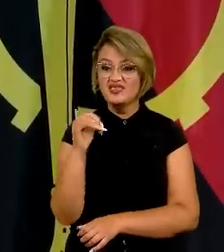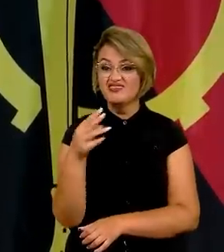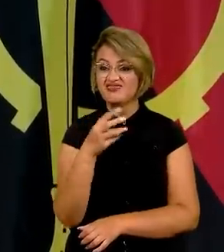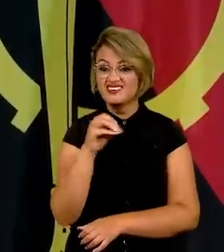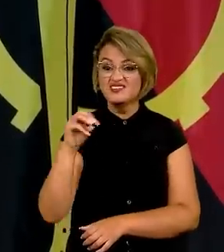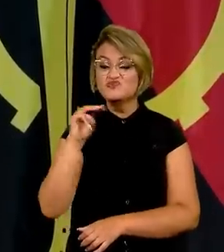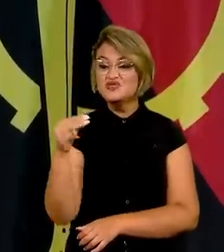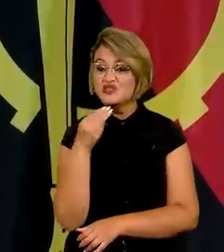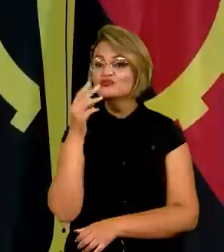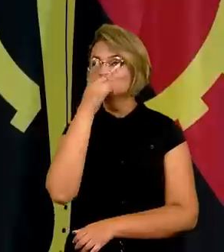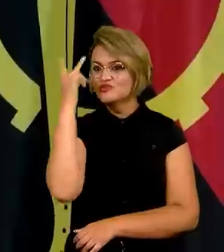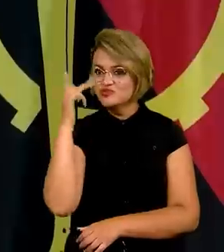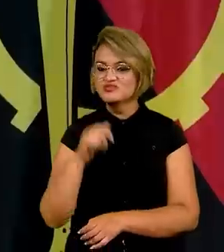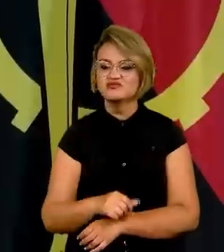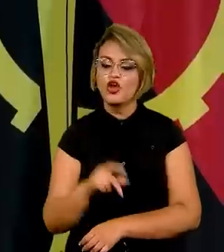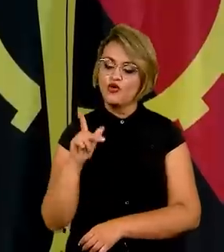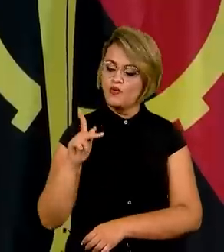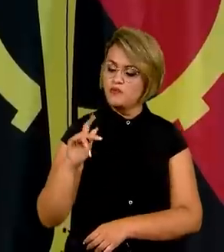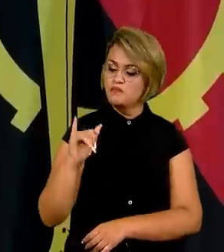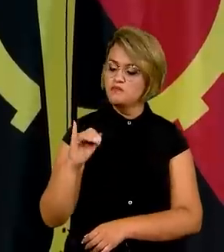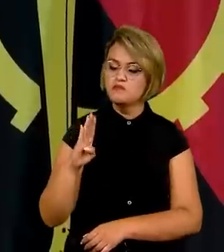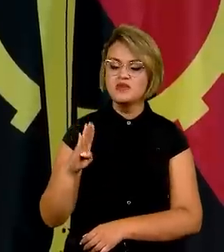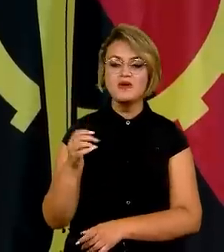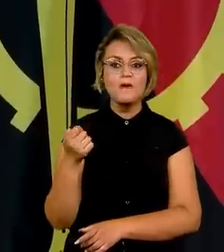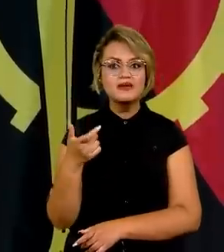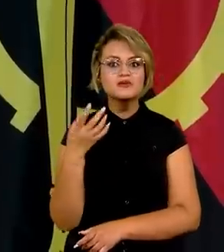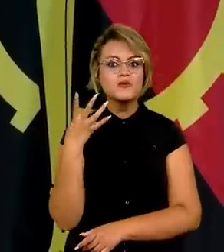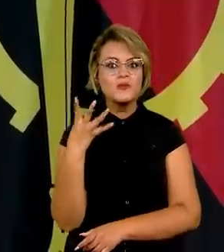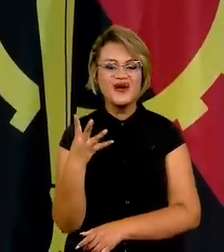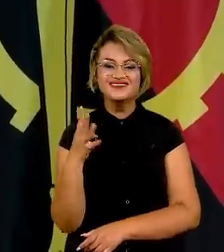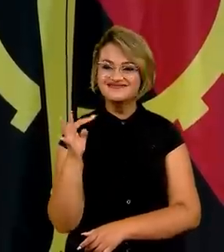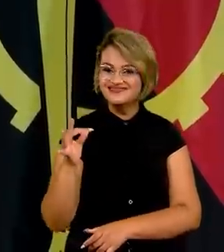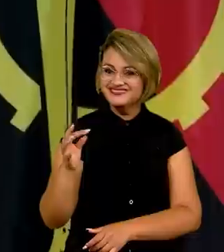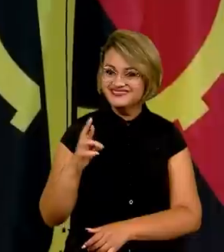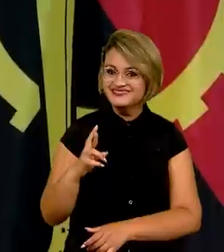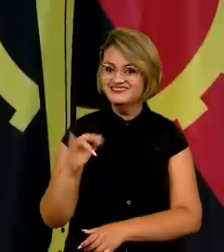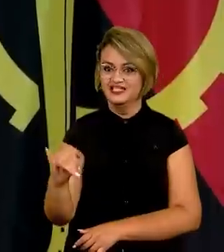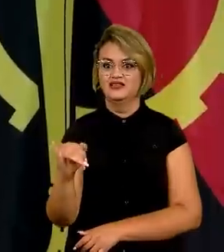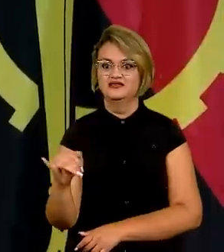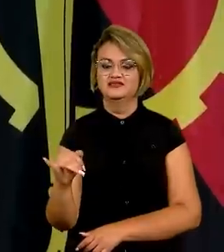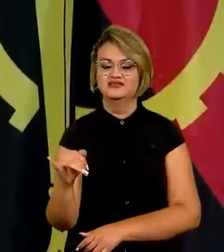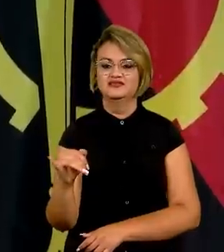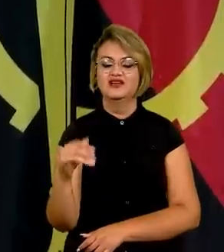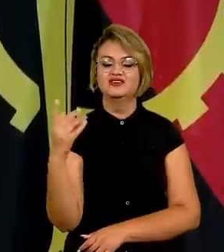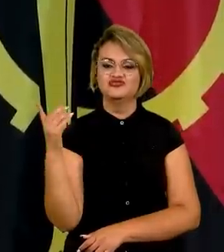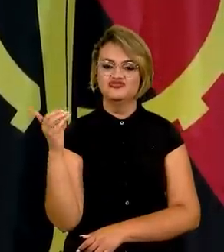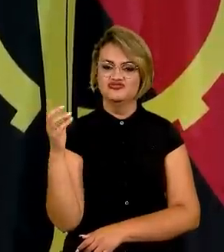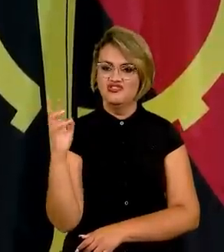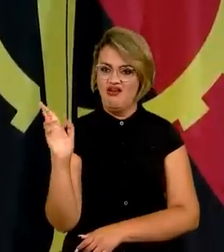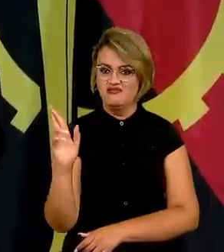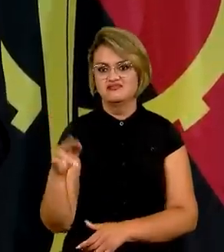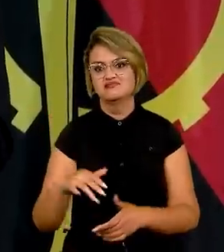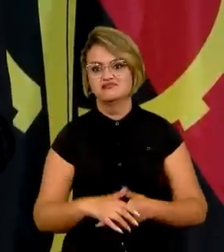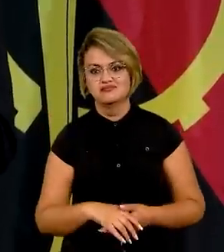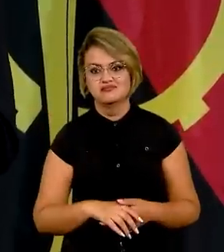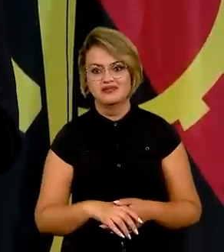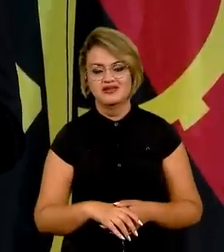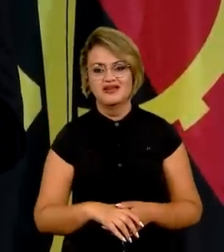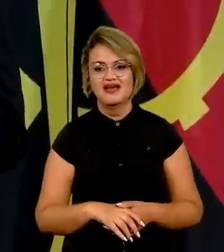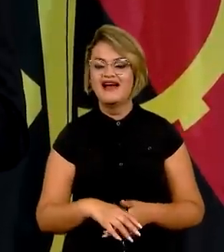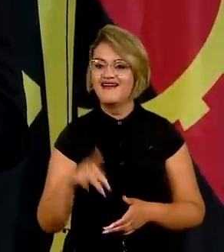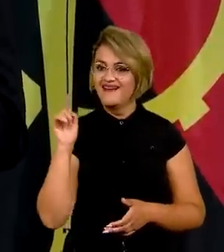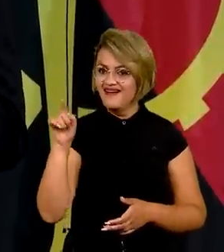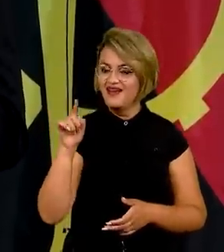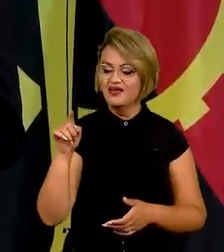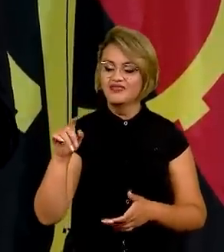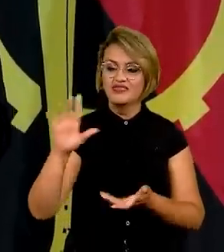habitantes, um PIB de quase 4 trilhões e 300 bilhões de reais. É um país